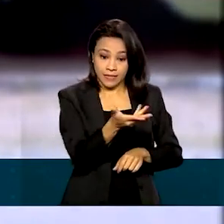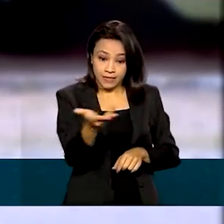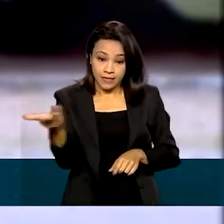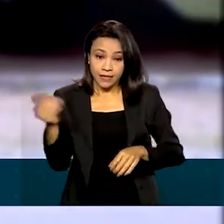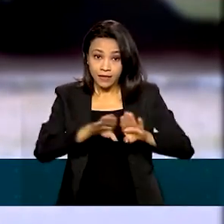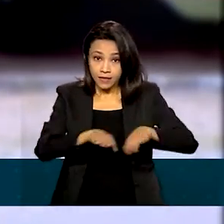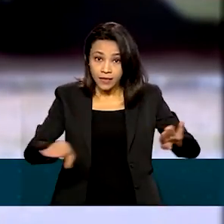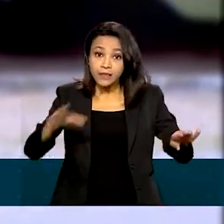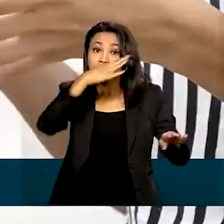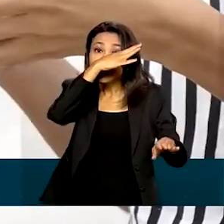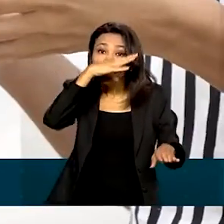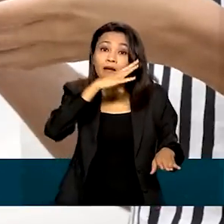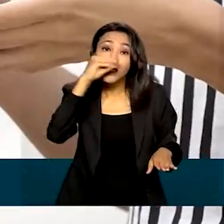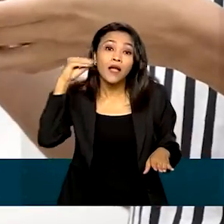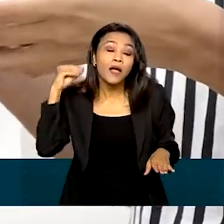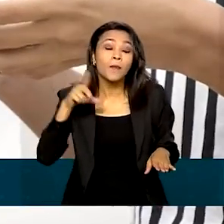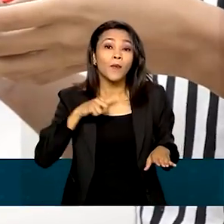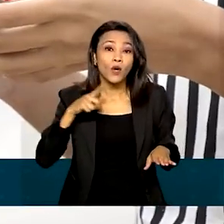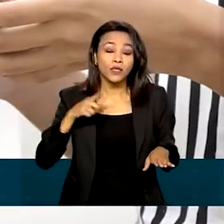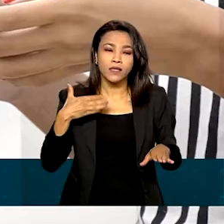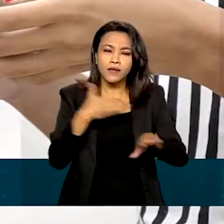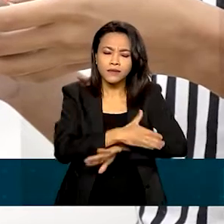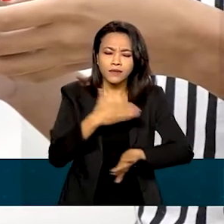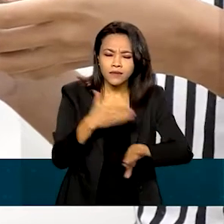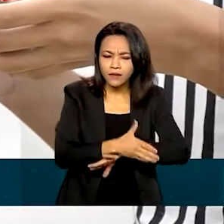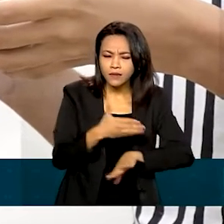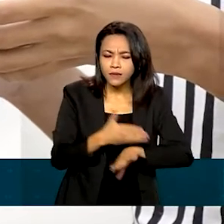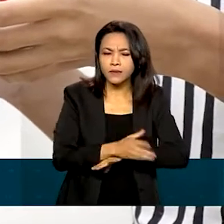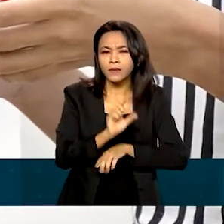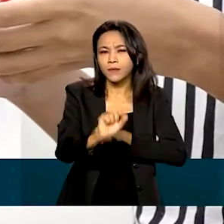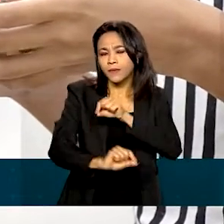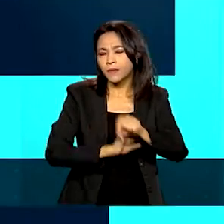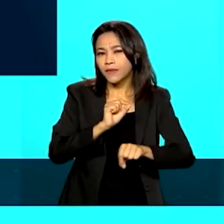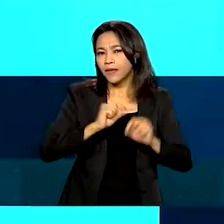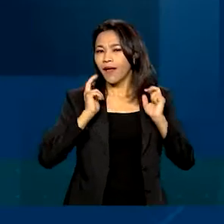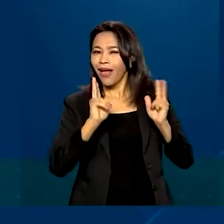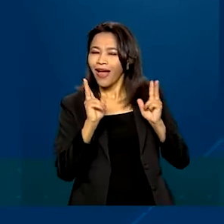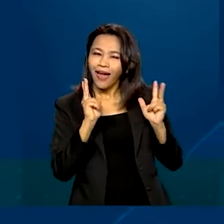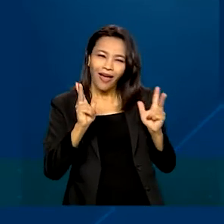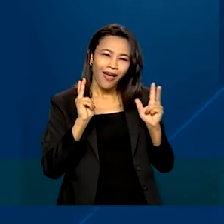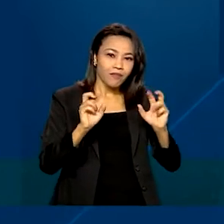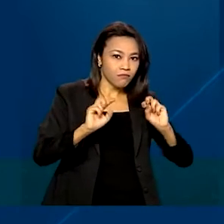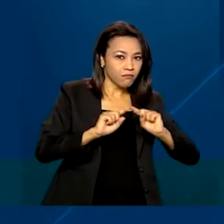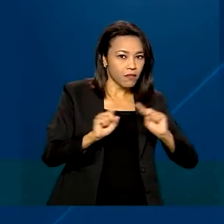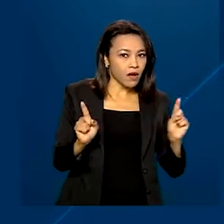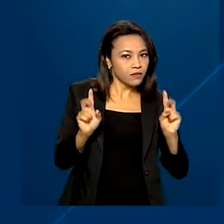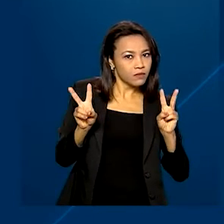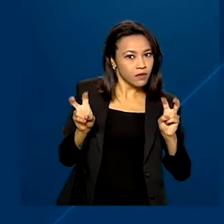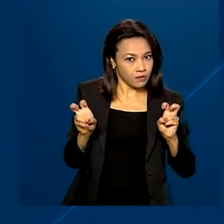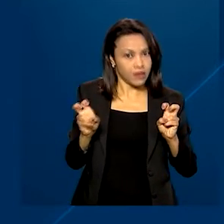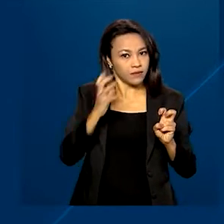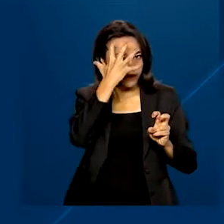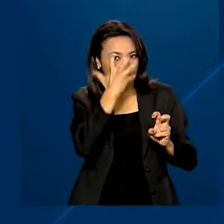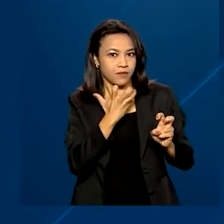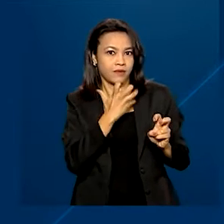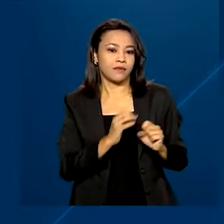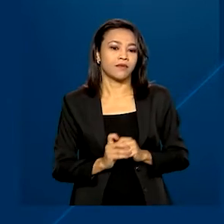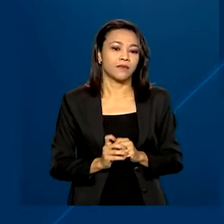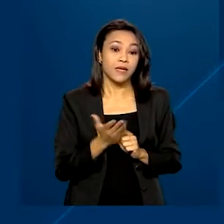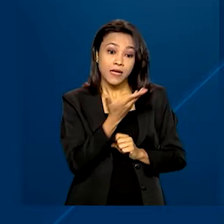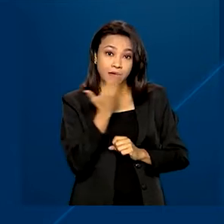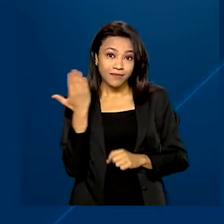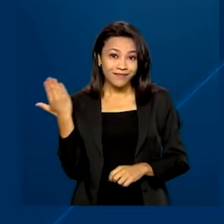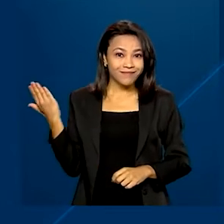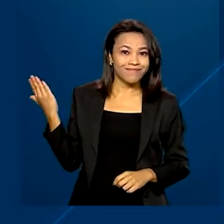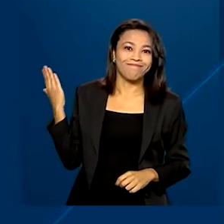adolescentes podem ter acesso a uma ferramenta que também diverte, mas o tema é bem sério. O aplicativo,